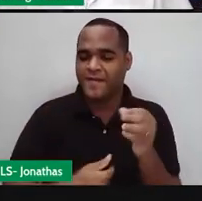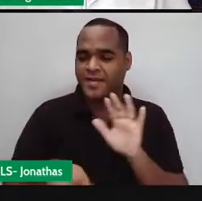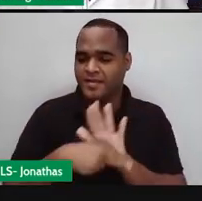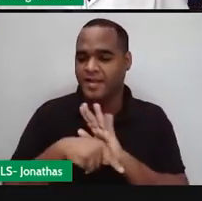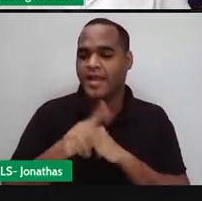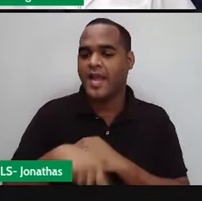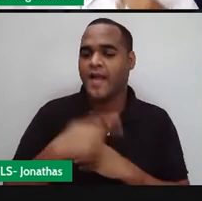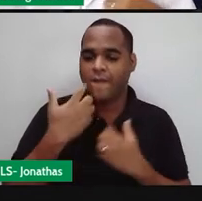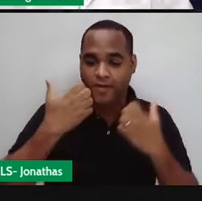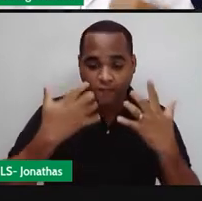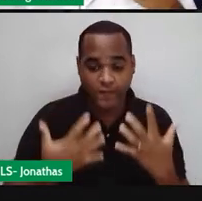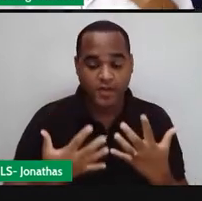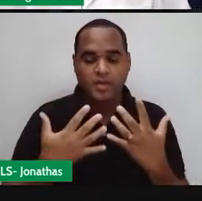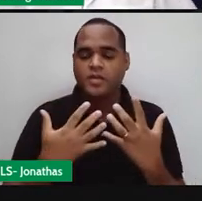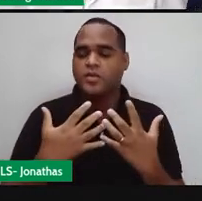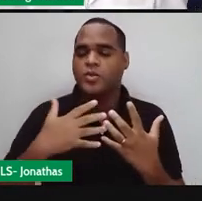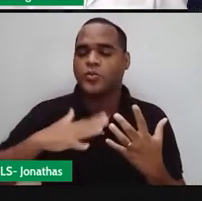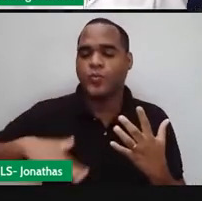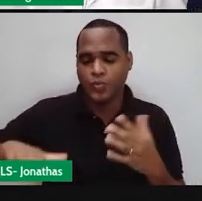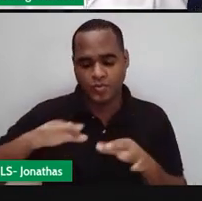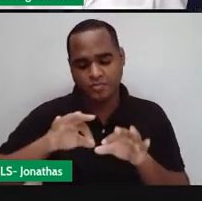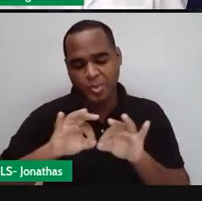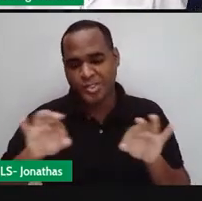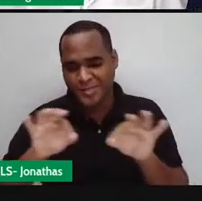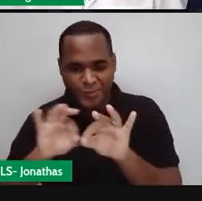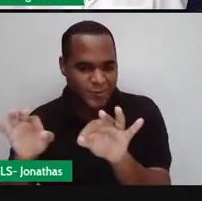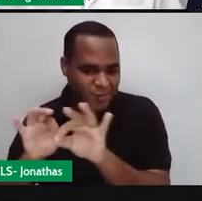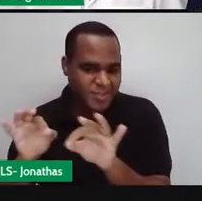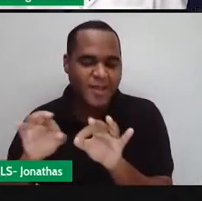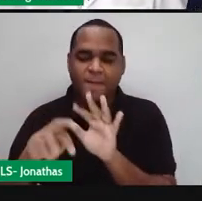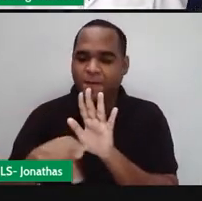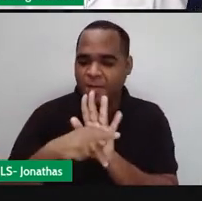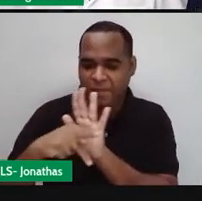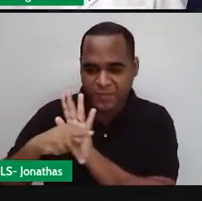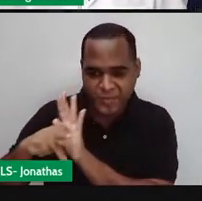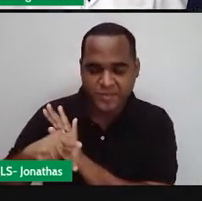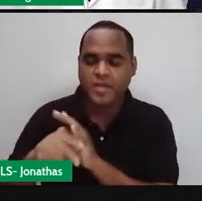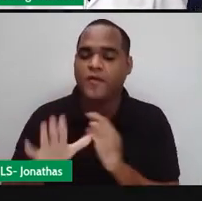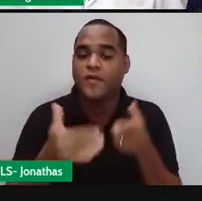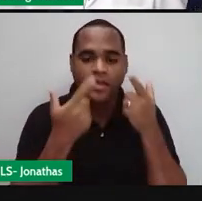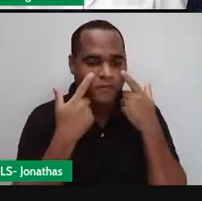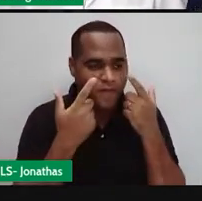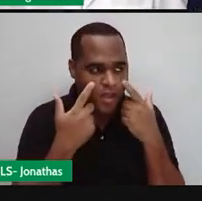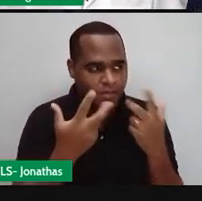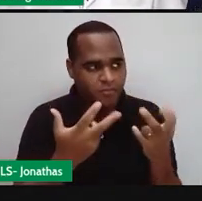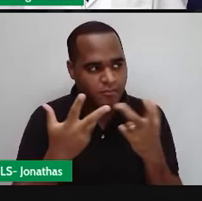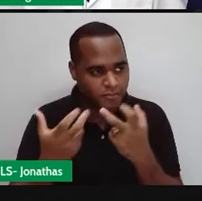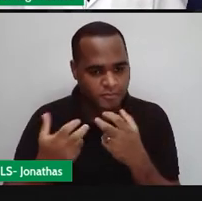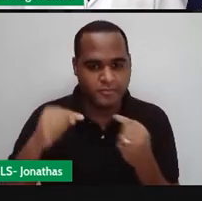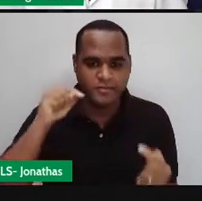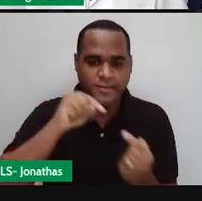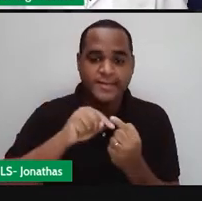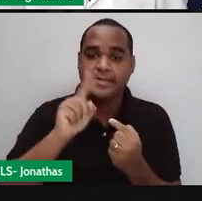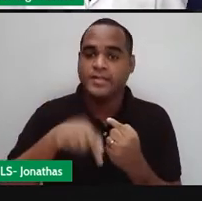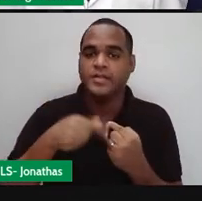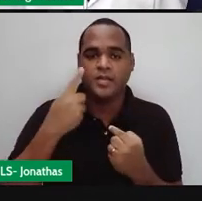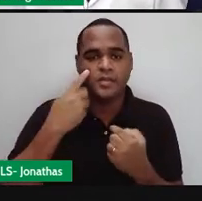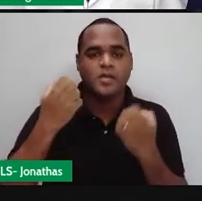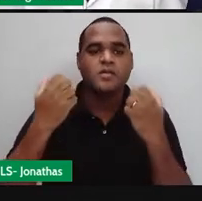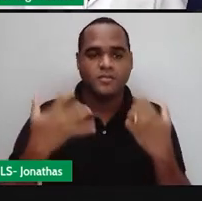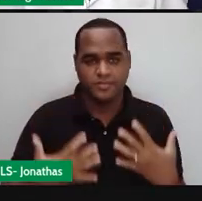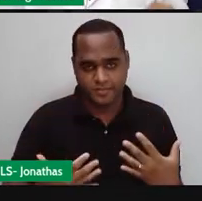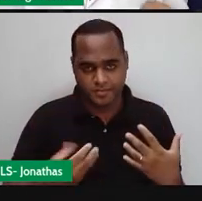uma forma e possui medidas. Basta você olhar aí agora, aonde você estiver à sua